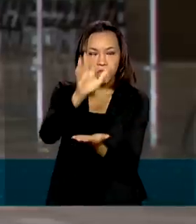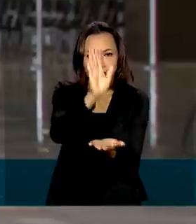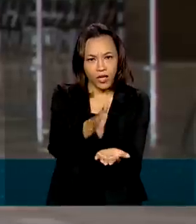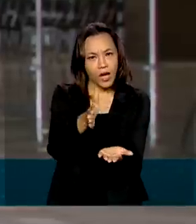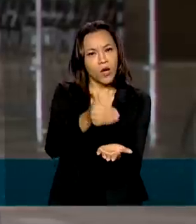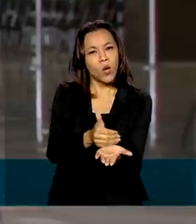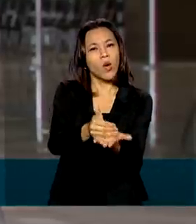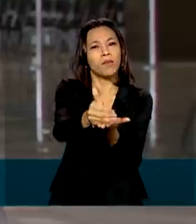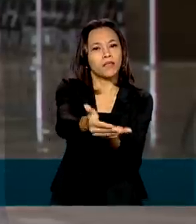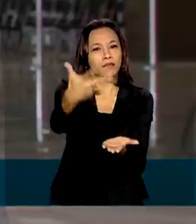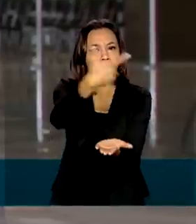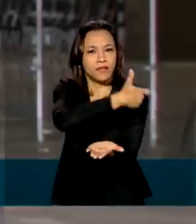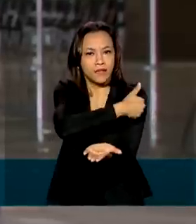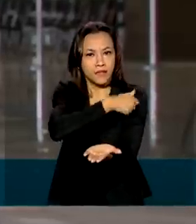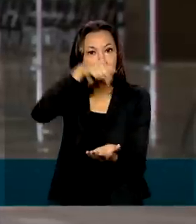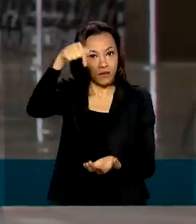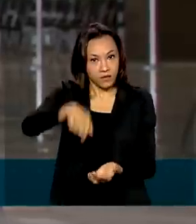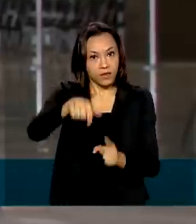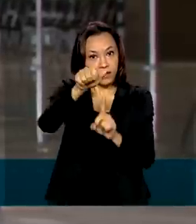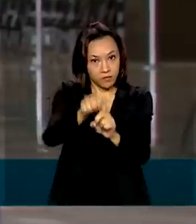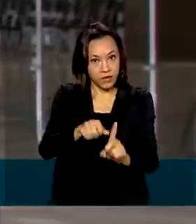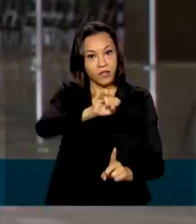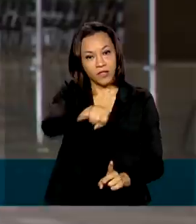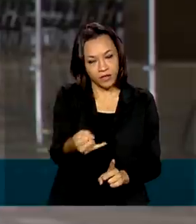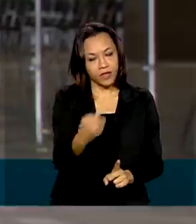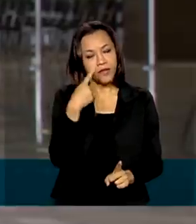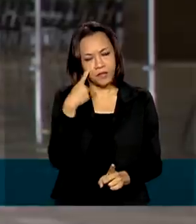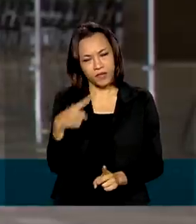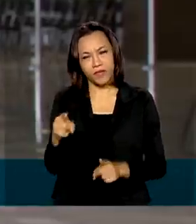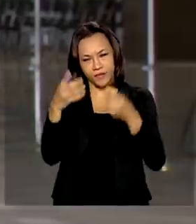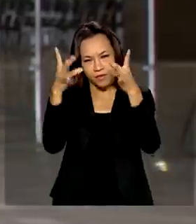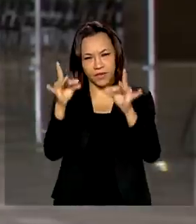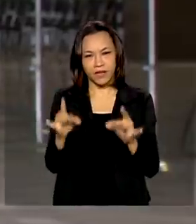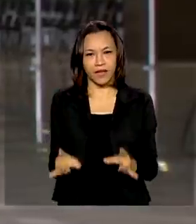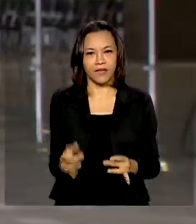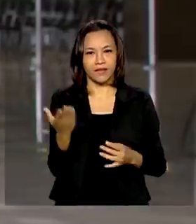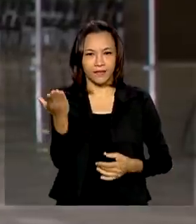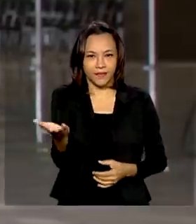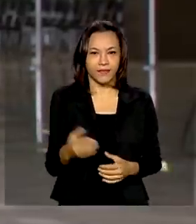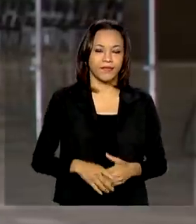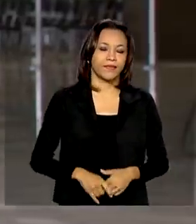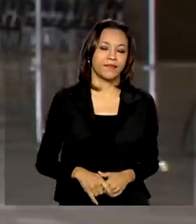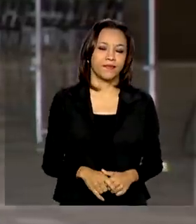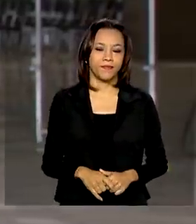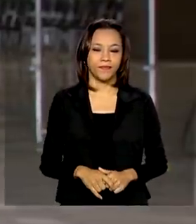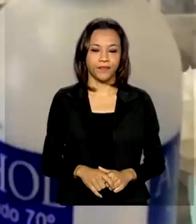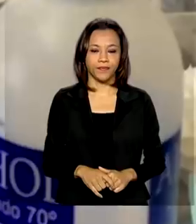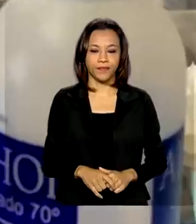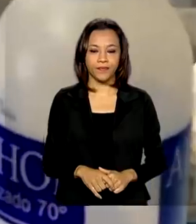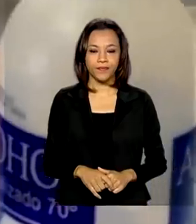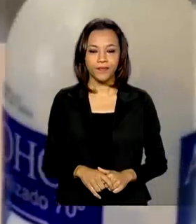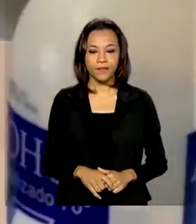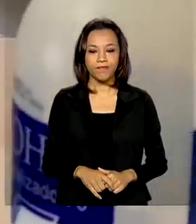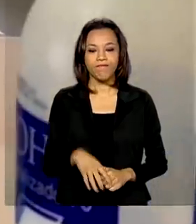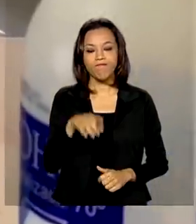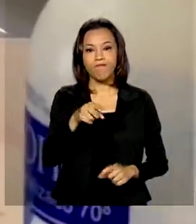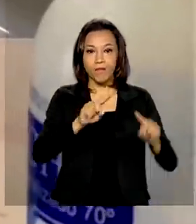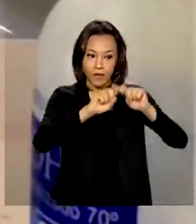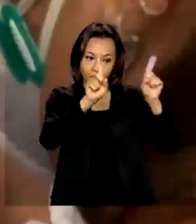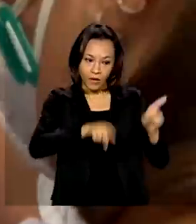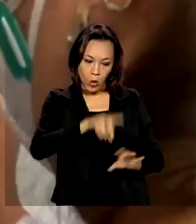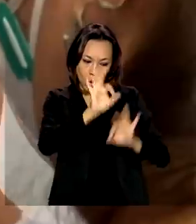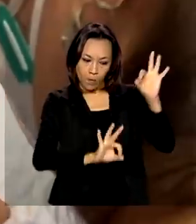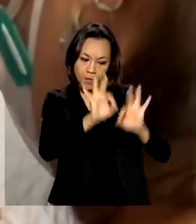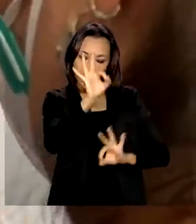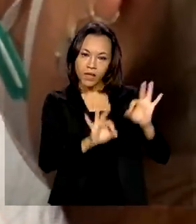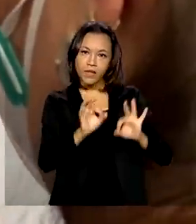a vacinação aí já nesse mês de janeiro. Vamos ver mais detalhes na reportagem de Gabriela Noronha. O Plano Nacional de